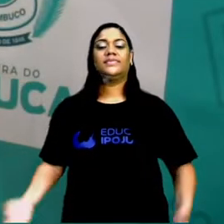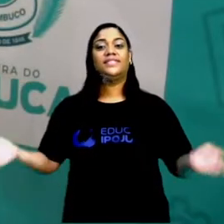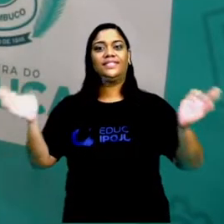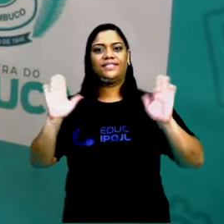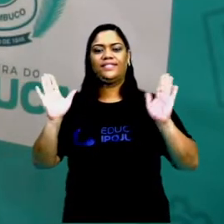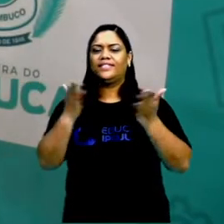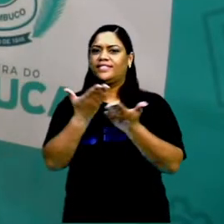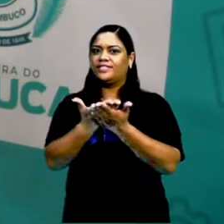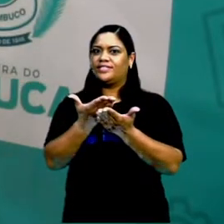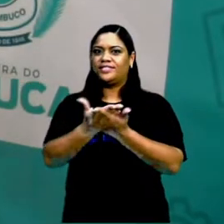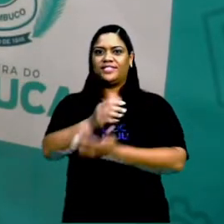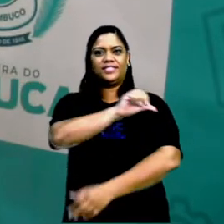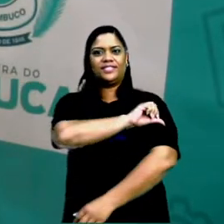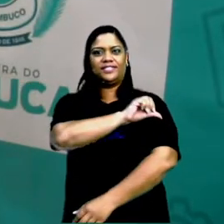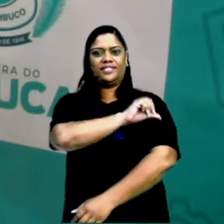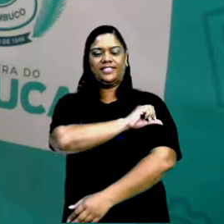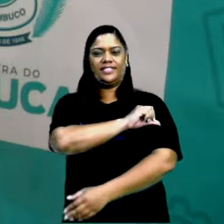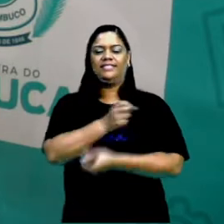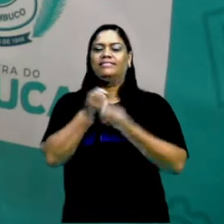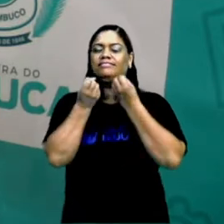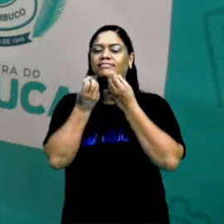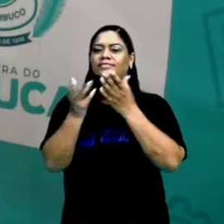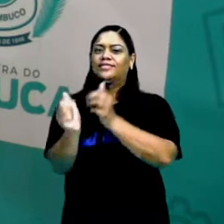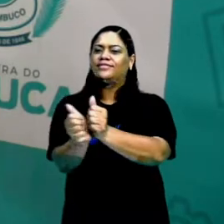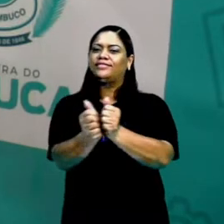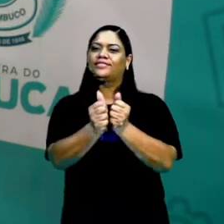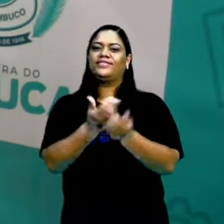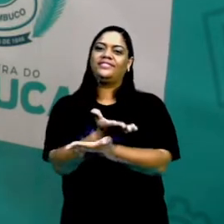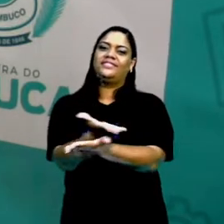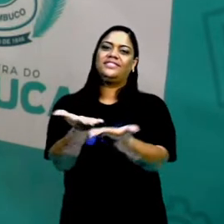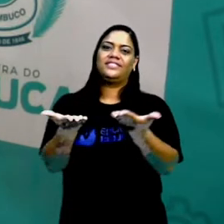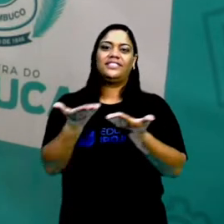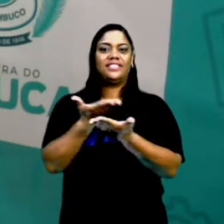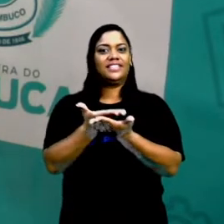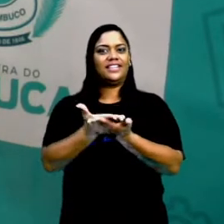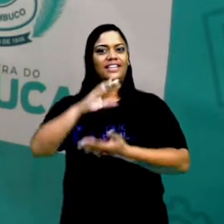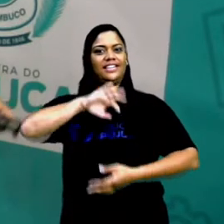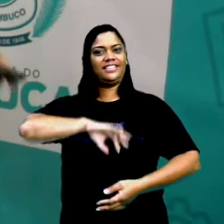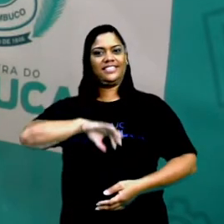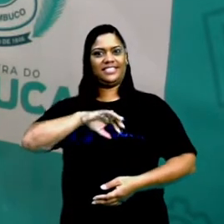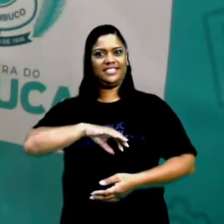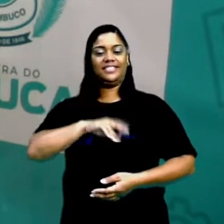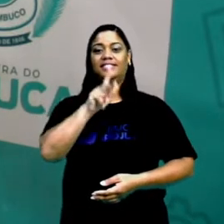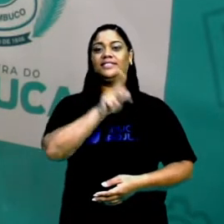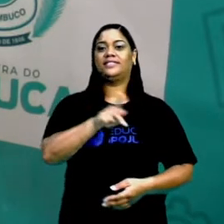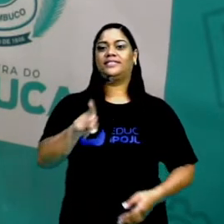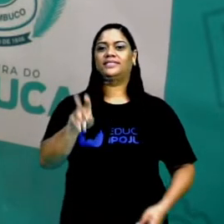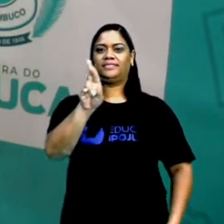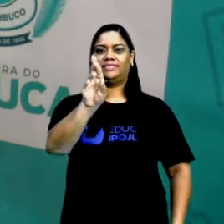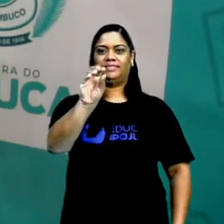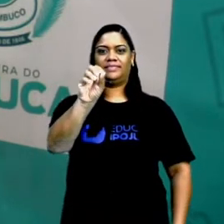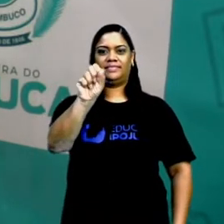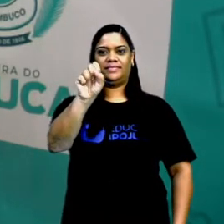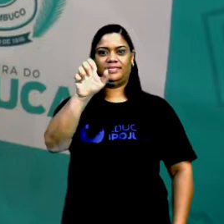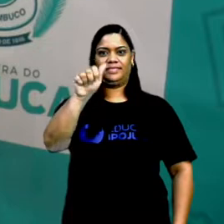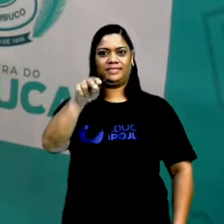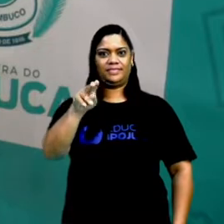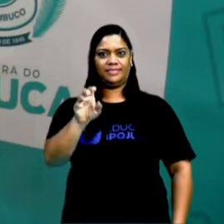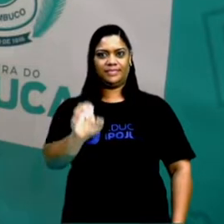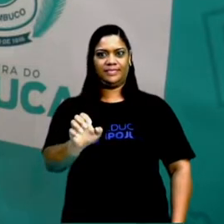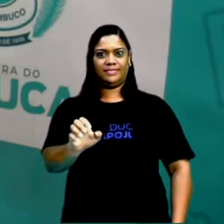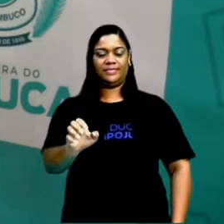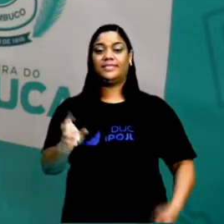Olá, estudantes do ano-ano. É um prazer estarmos juntos para mais uma aula de língua portuguesa. Eu sou a professora Roseane Portello.